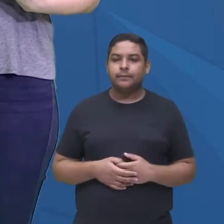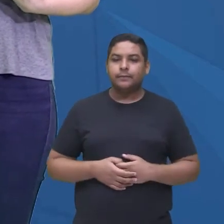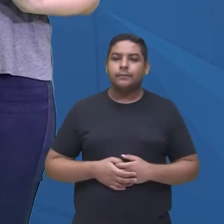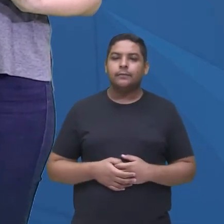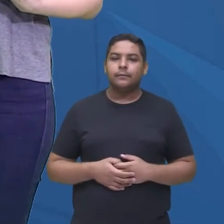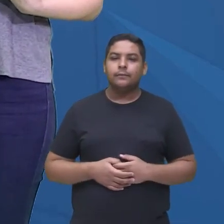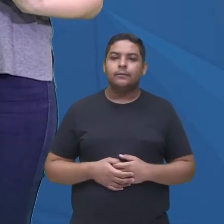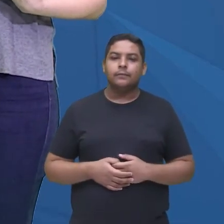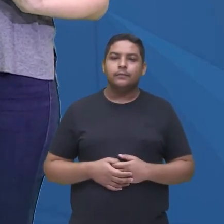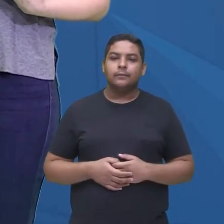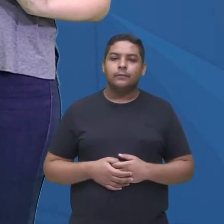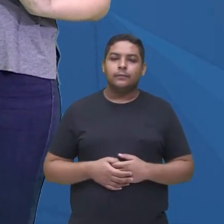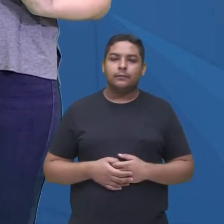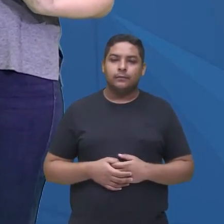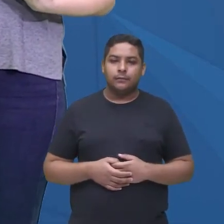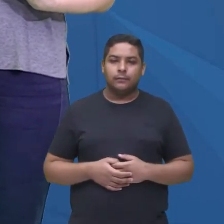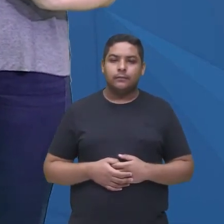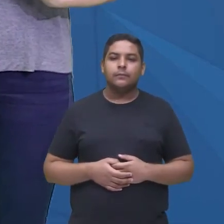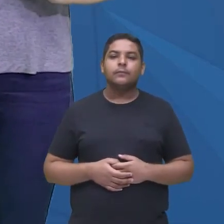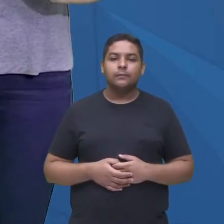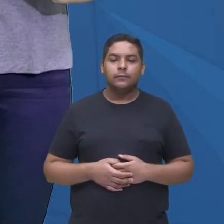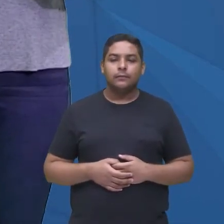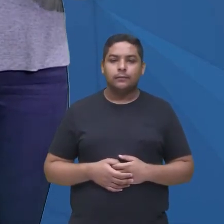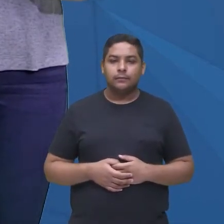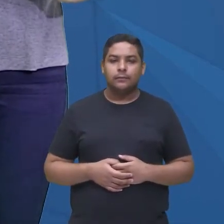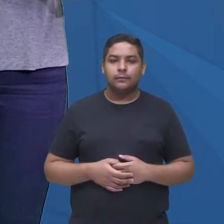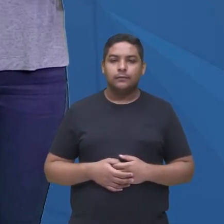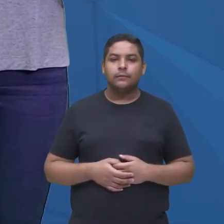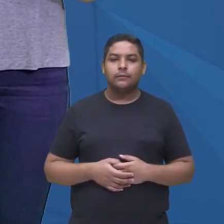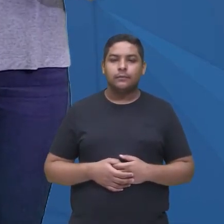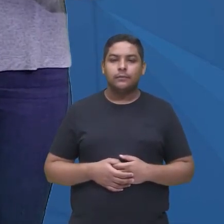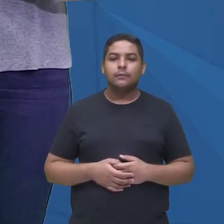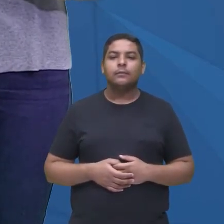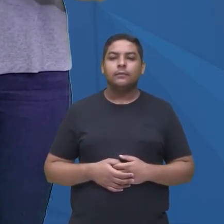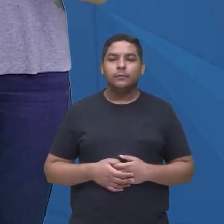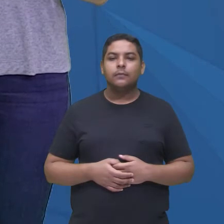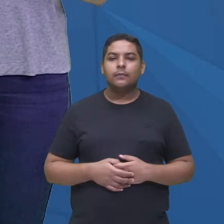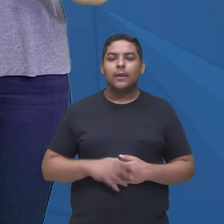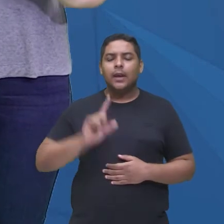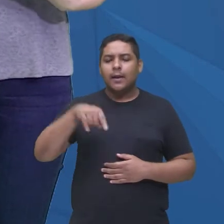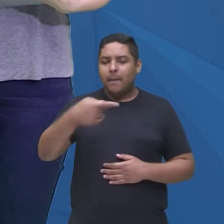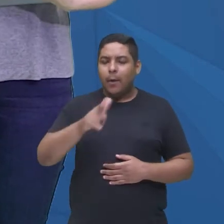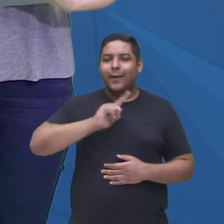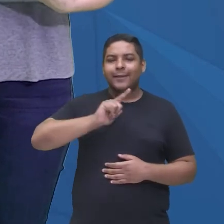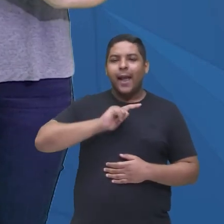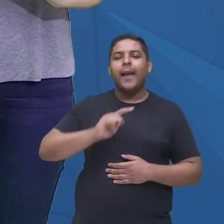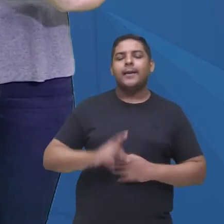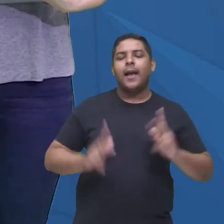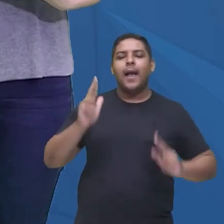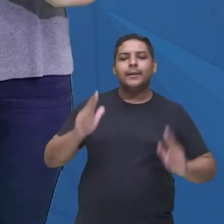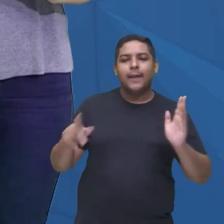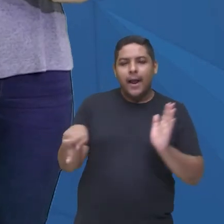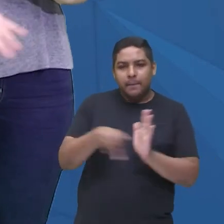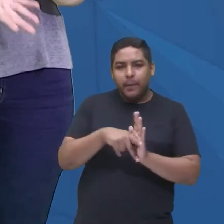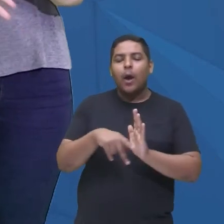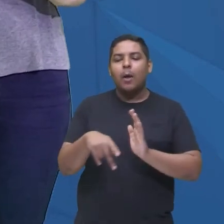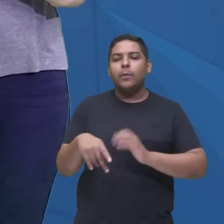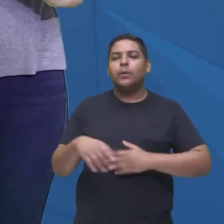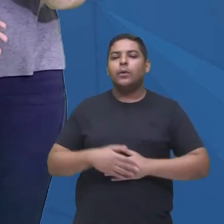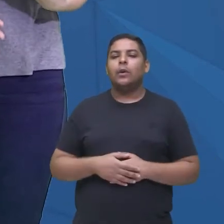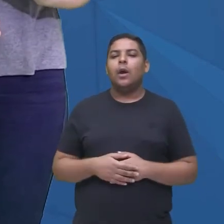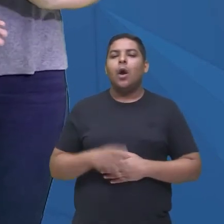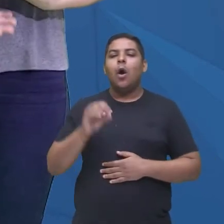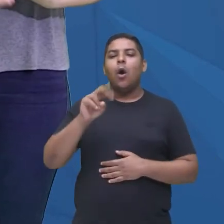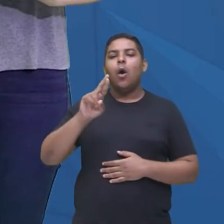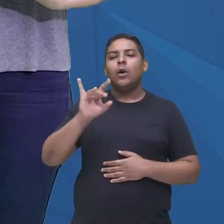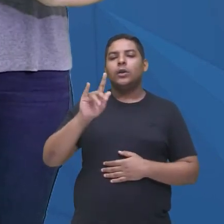Vampire Diaries, e aí eles ganham uma série só, com esses vampiros originais, que são aqueles dos primeiros, que deram origem aos demais outros vampiros,